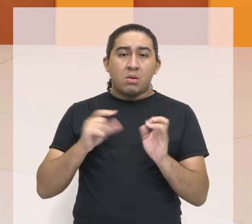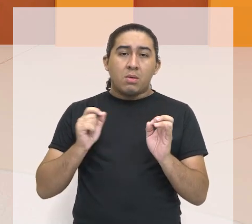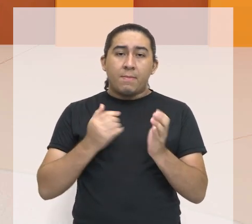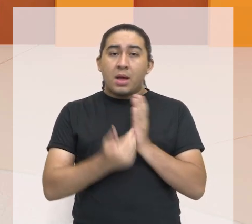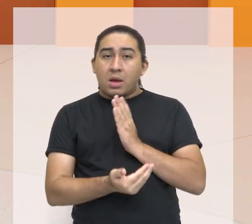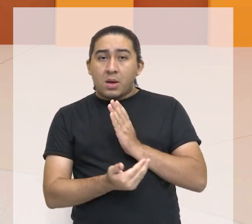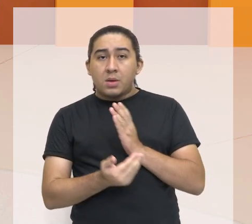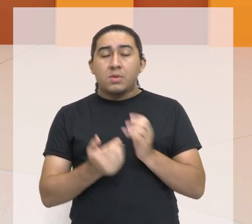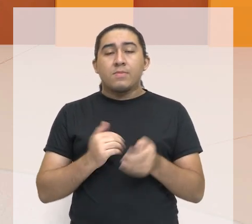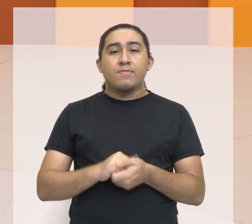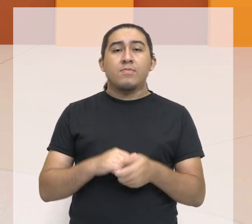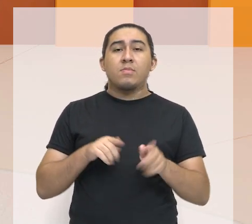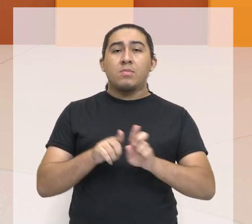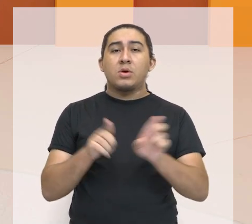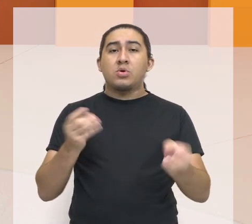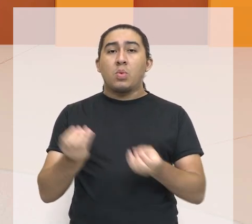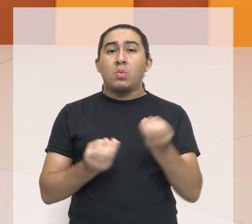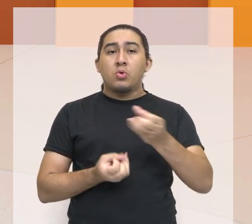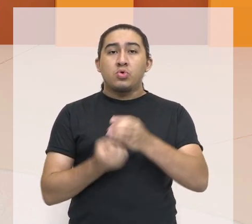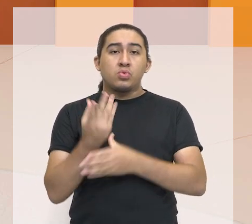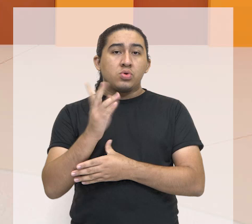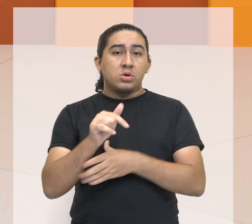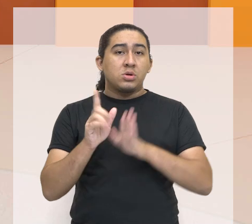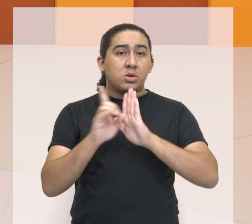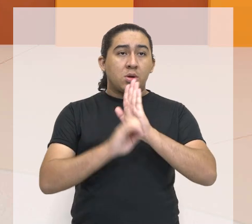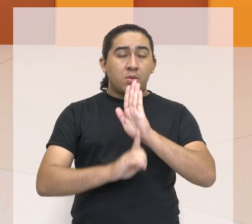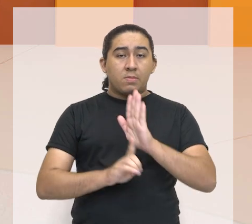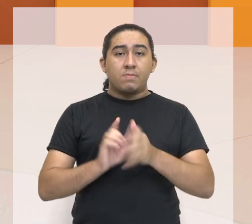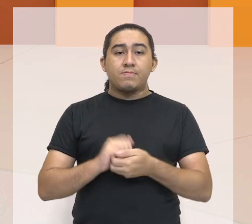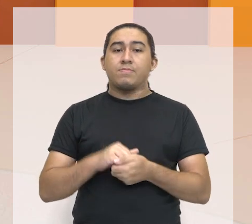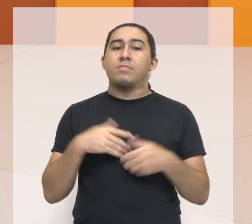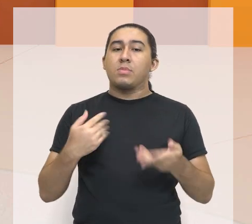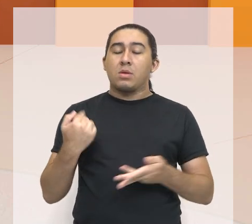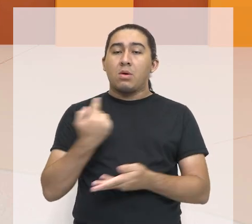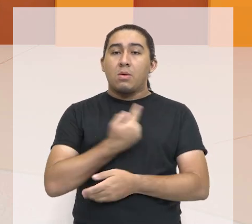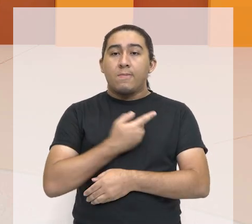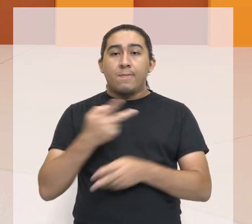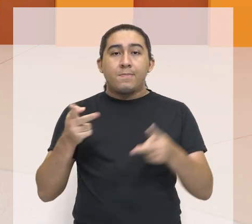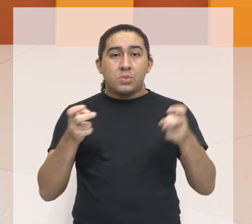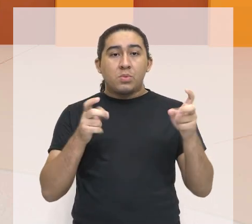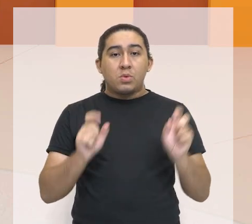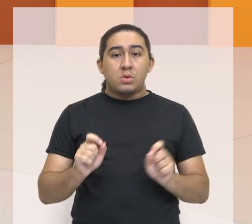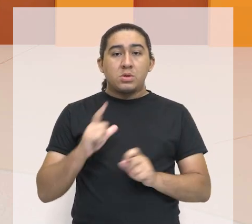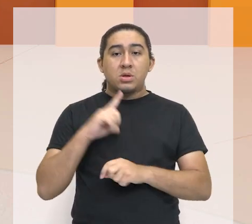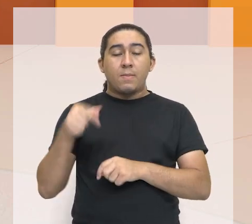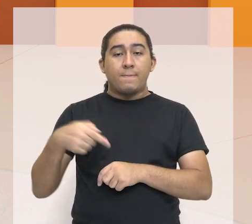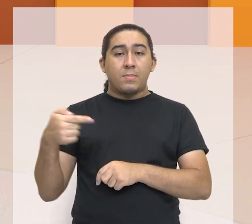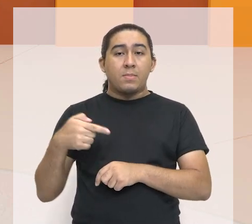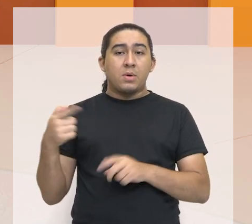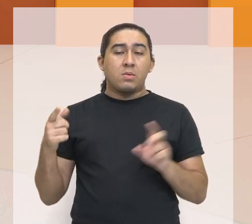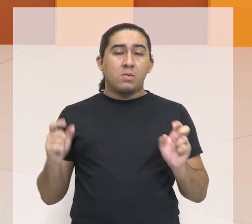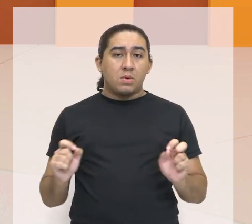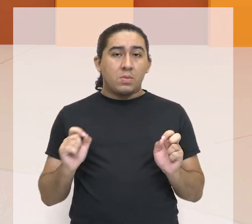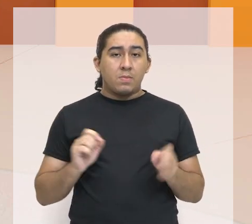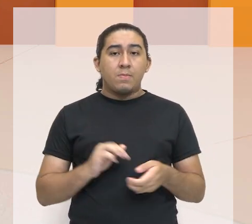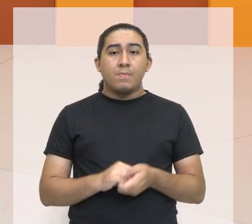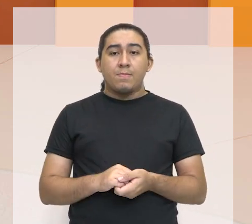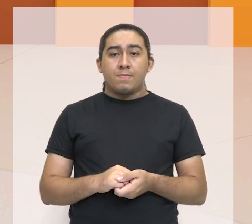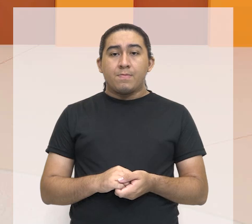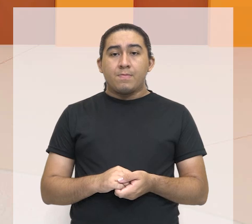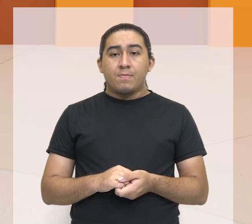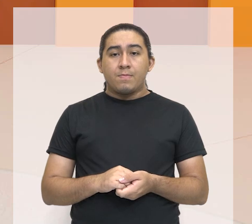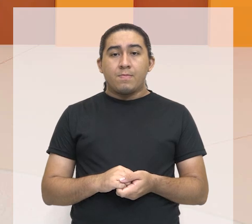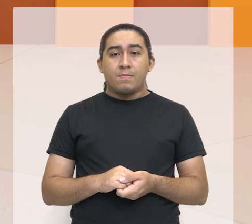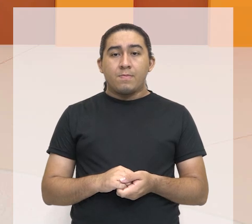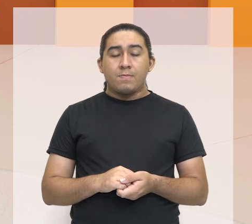E como é que surgem esses direitos? Então, aqui a gente vai ver uma das primeiras, assim, do ponto de